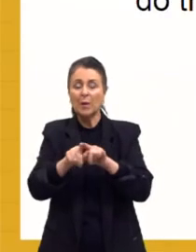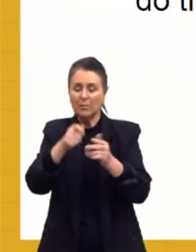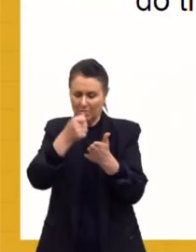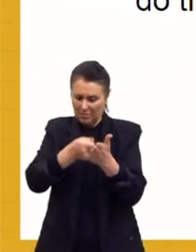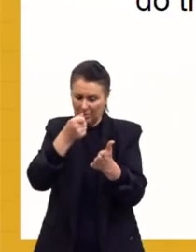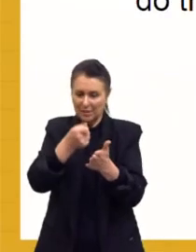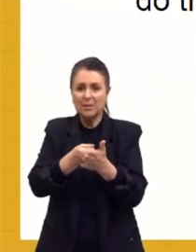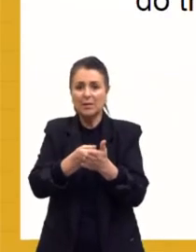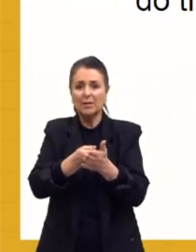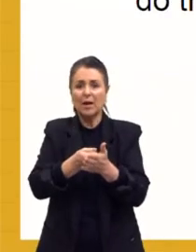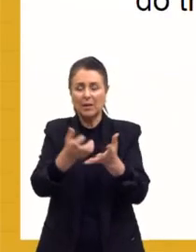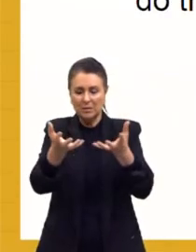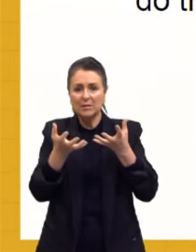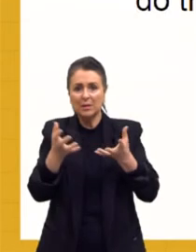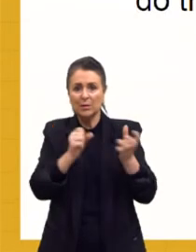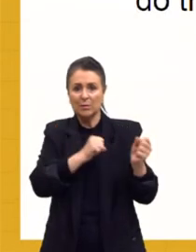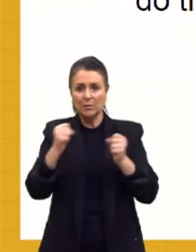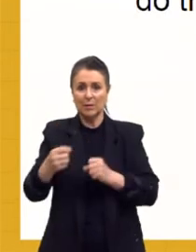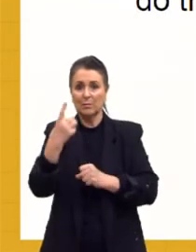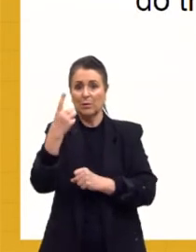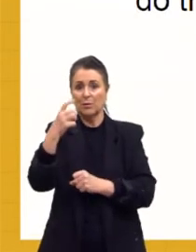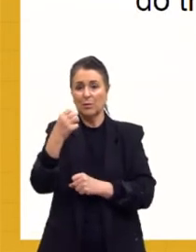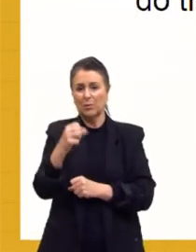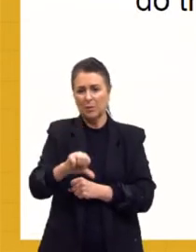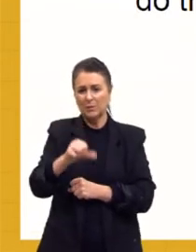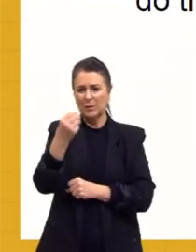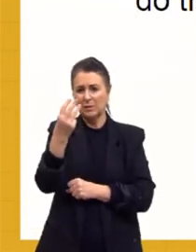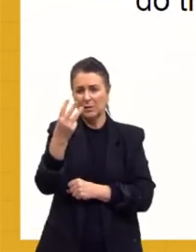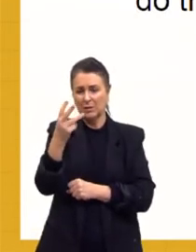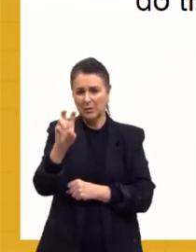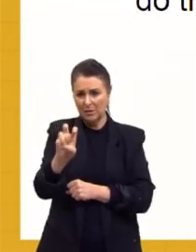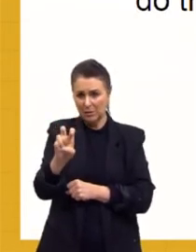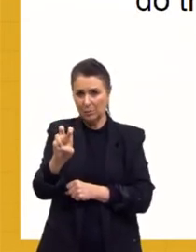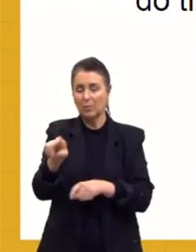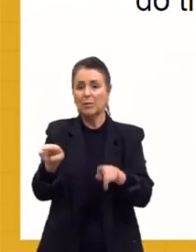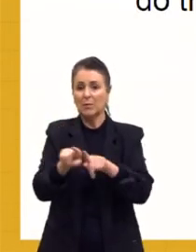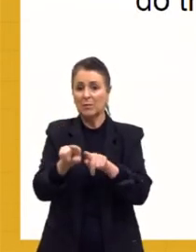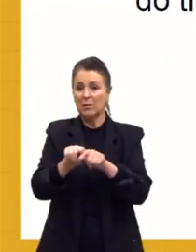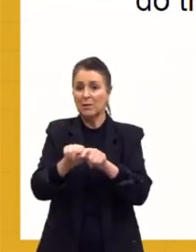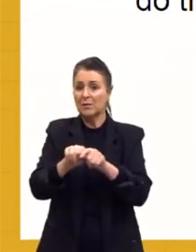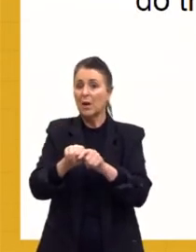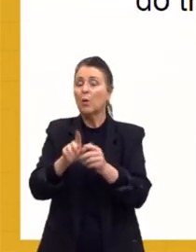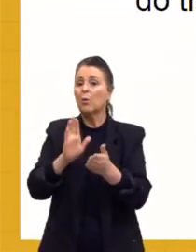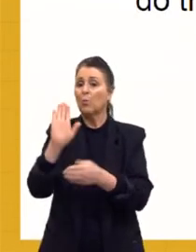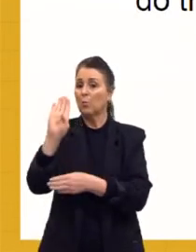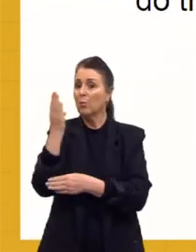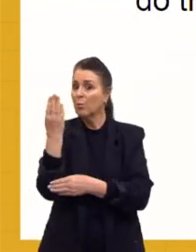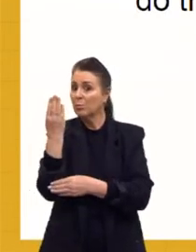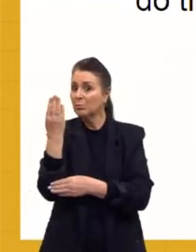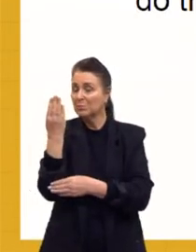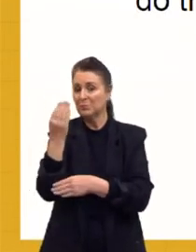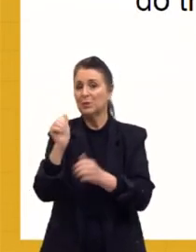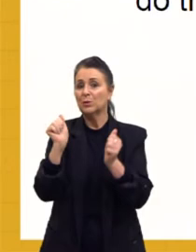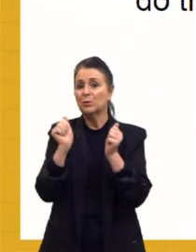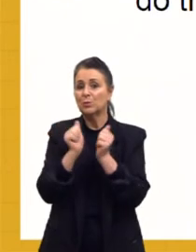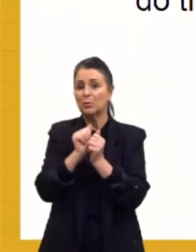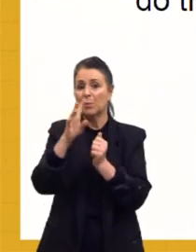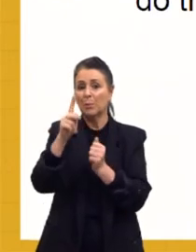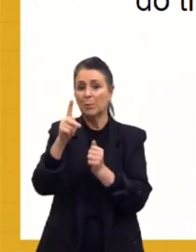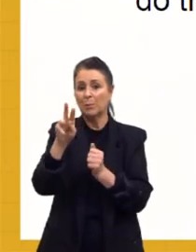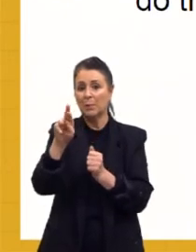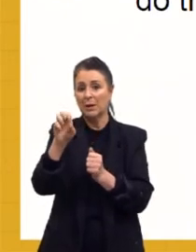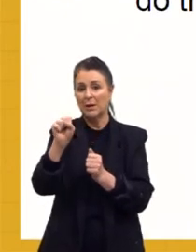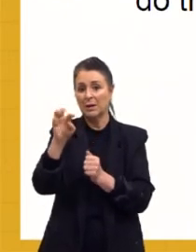poder, em 1935, vão tentar realizar um golpe, junto com Prestes, junto com a Olga Benário,